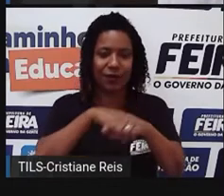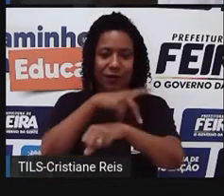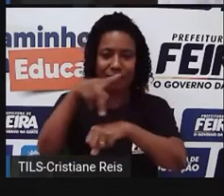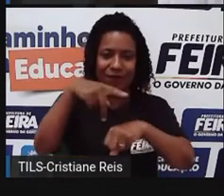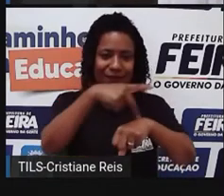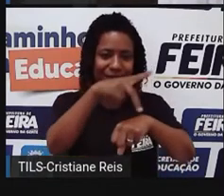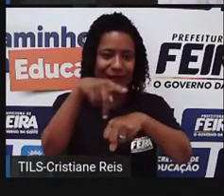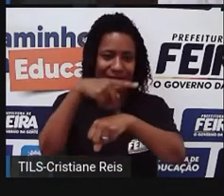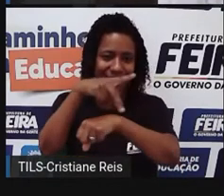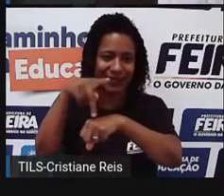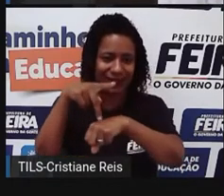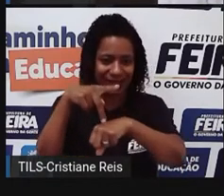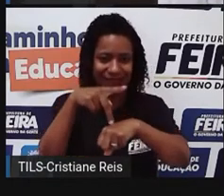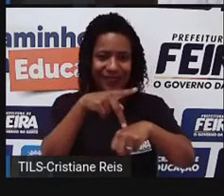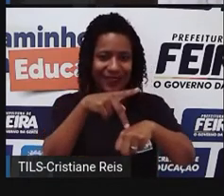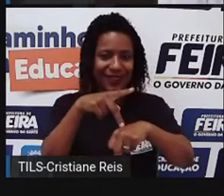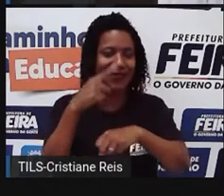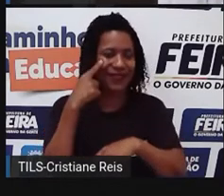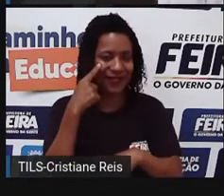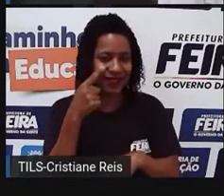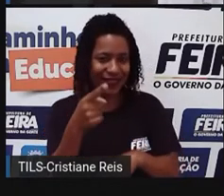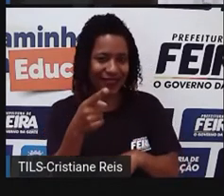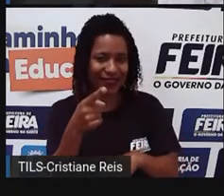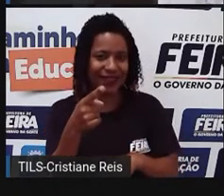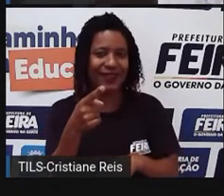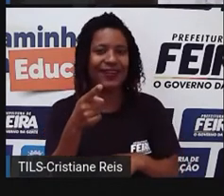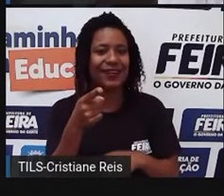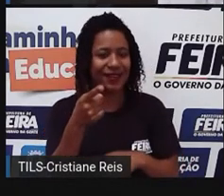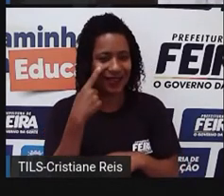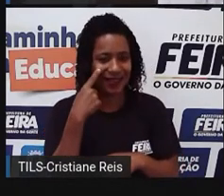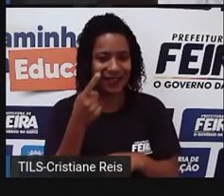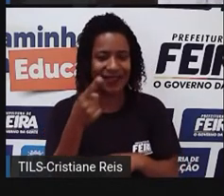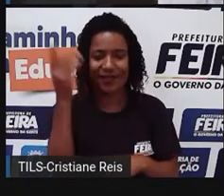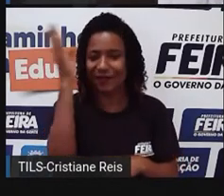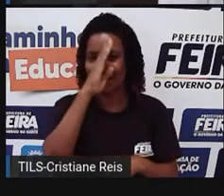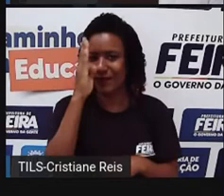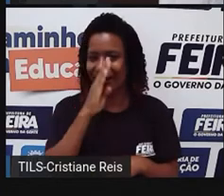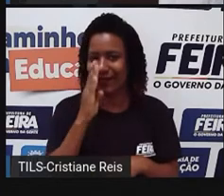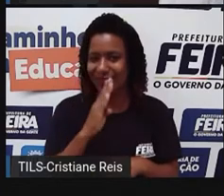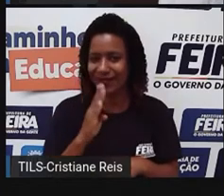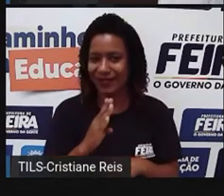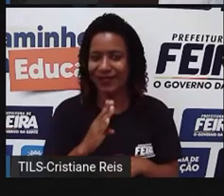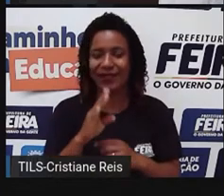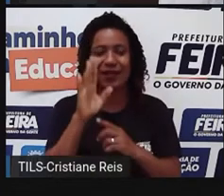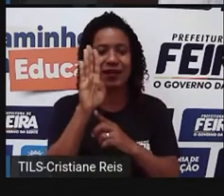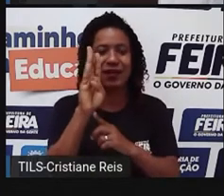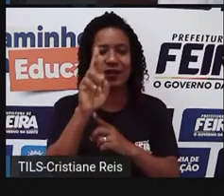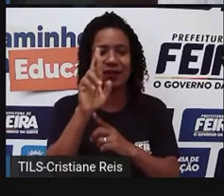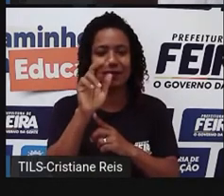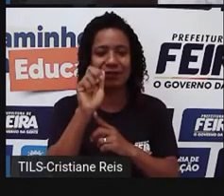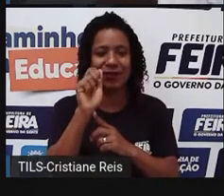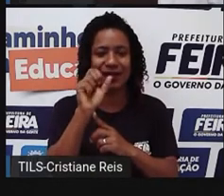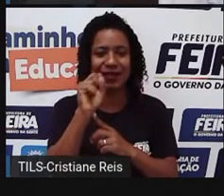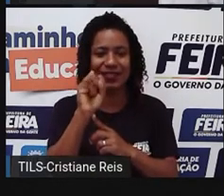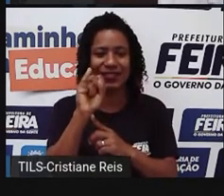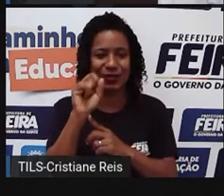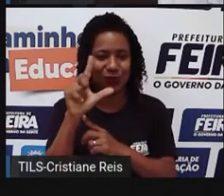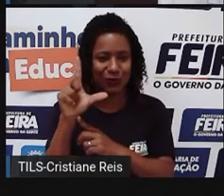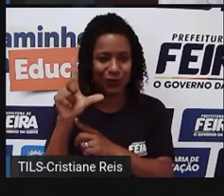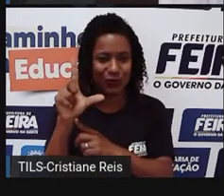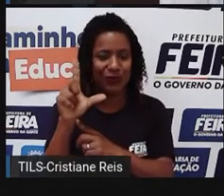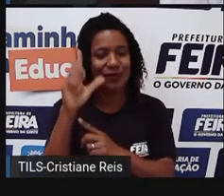logo aqui, né, o nosso país, ele está escrito em inglês, né, porque a gente sabe que o Brasil em português é escrito com S, né, mas